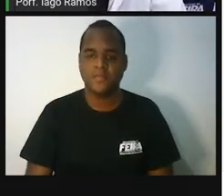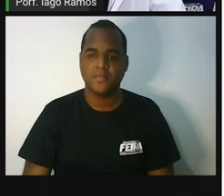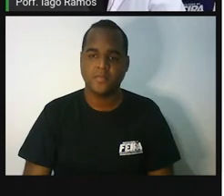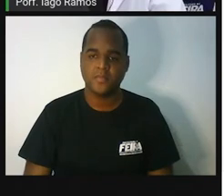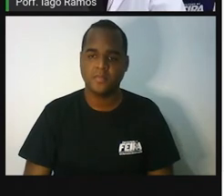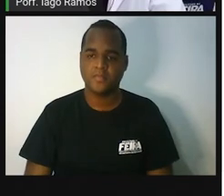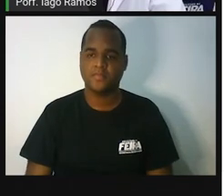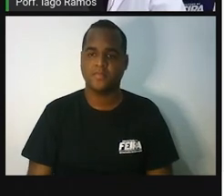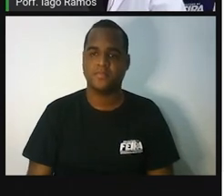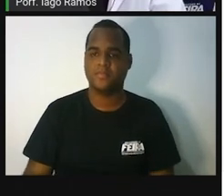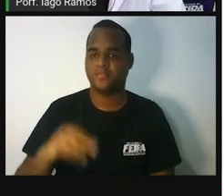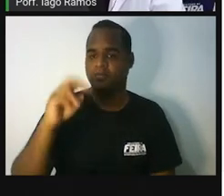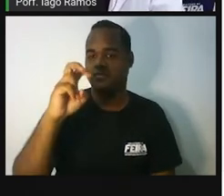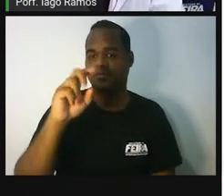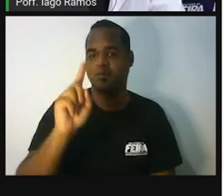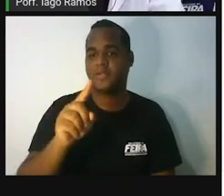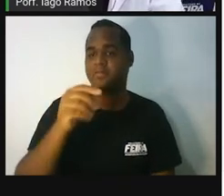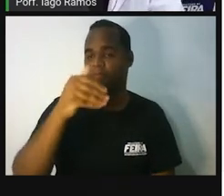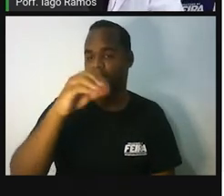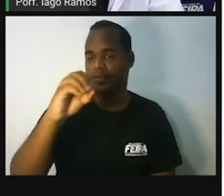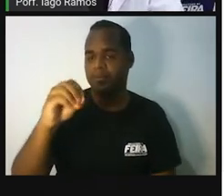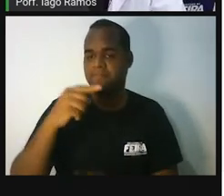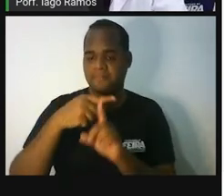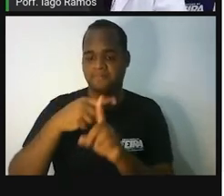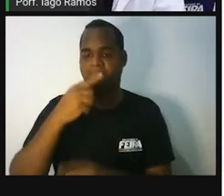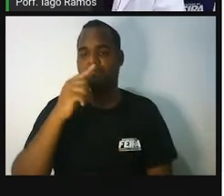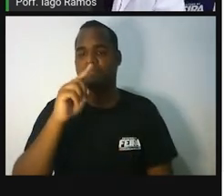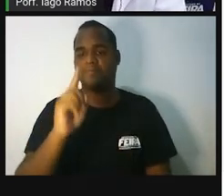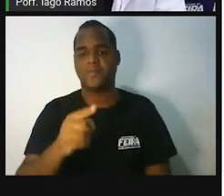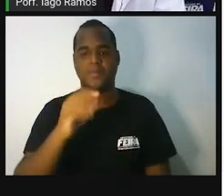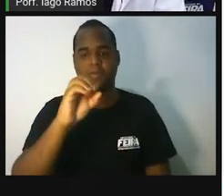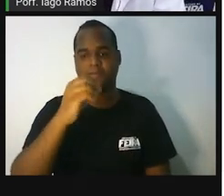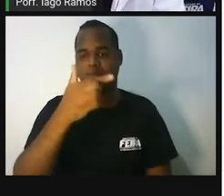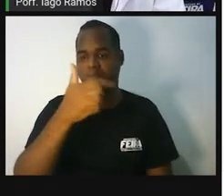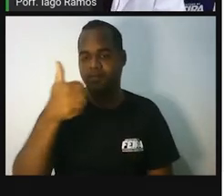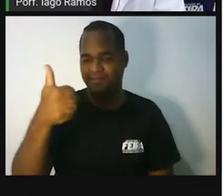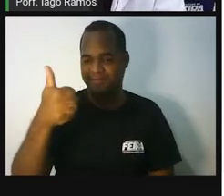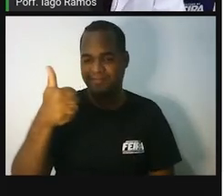5.100 mais 1.021. Certo?